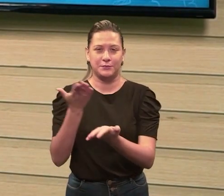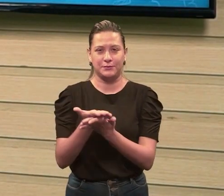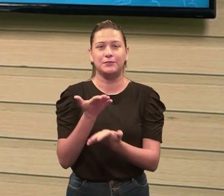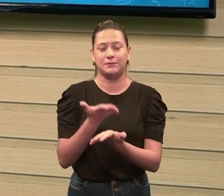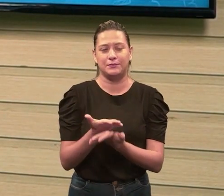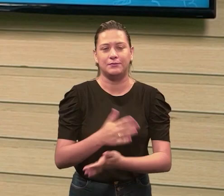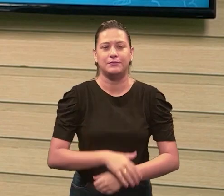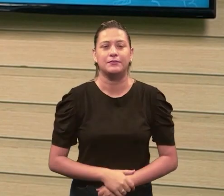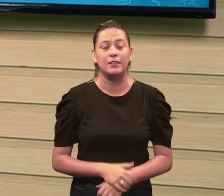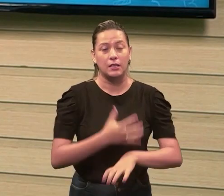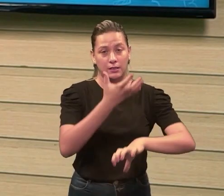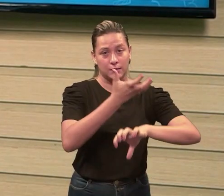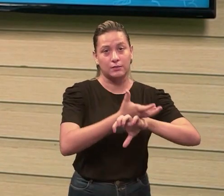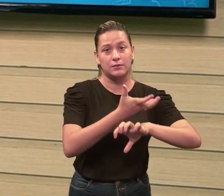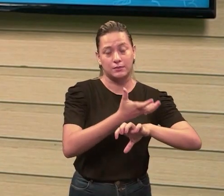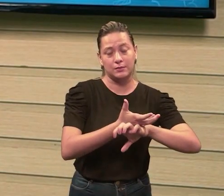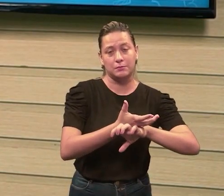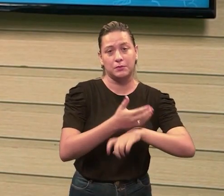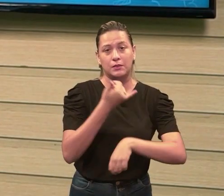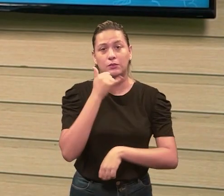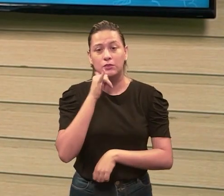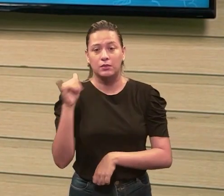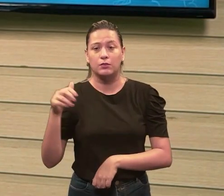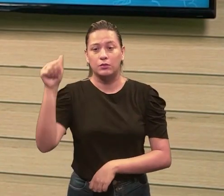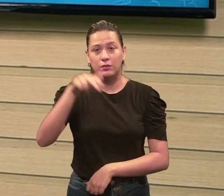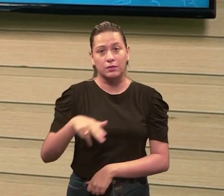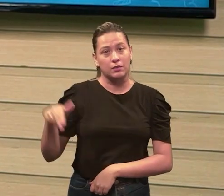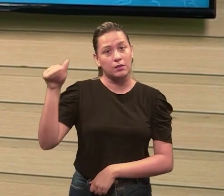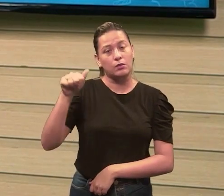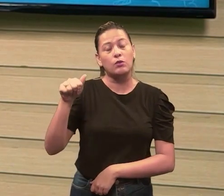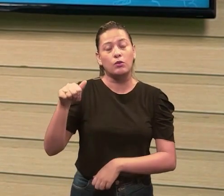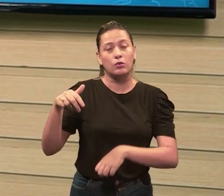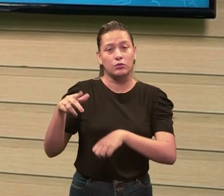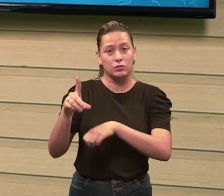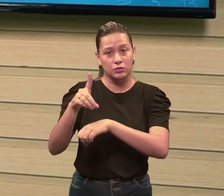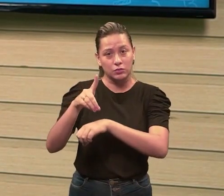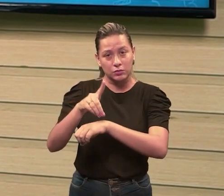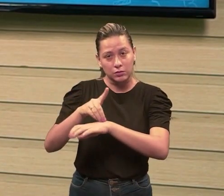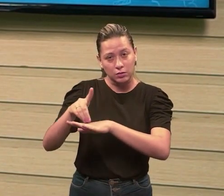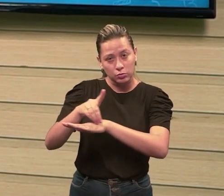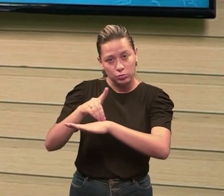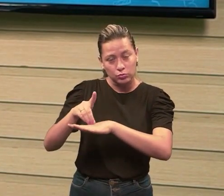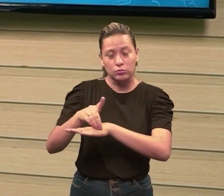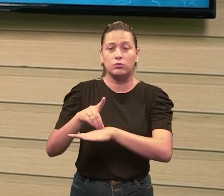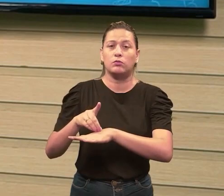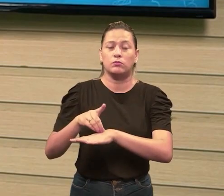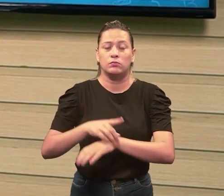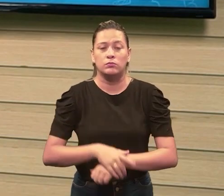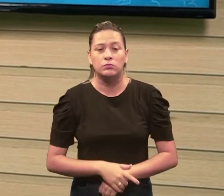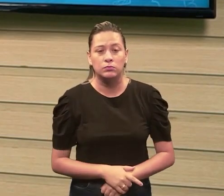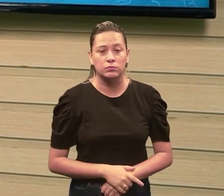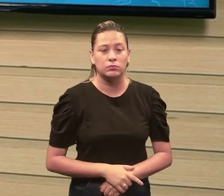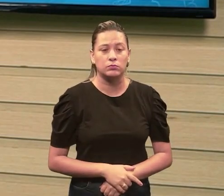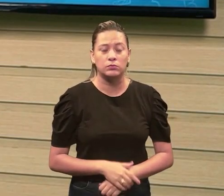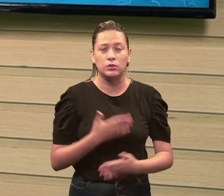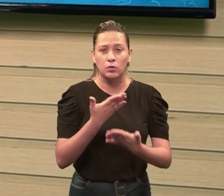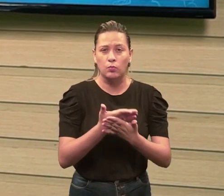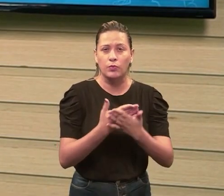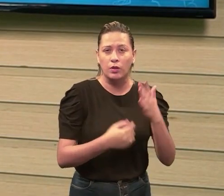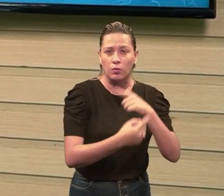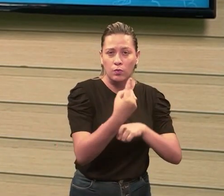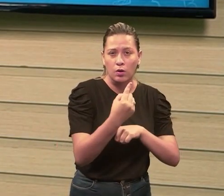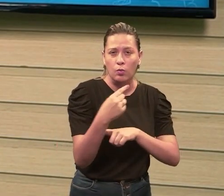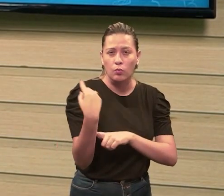a disciplina eletrônica, analógica e digital. Então, a nossa primeira aula, nós falamos um pouquinho